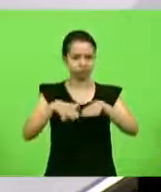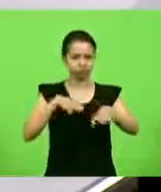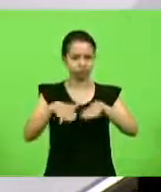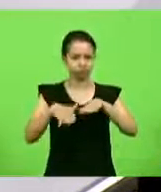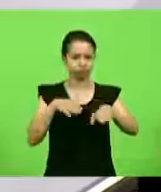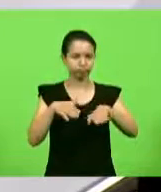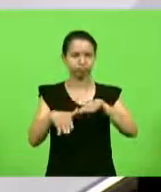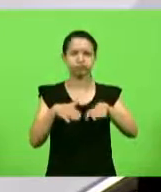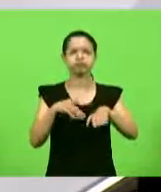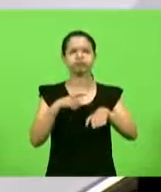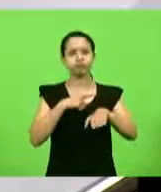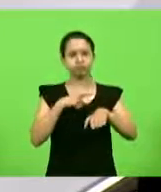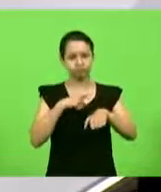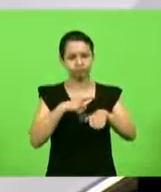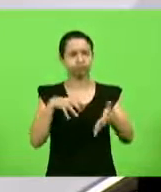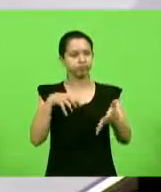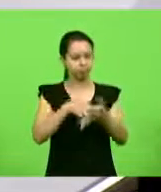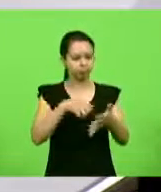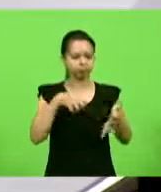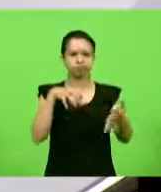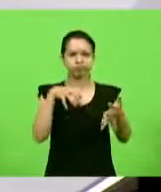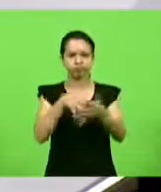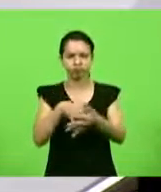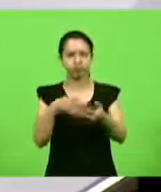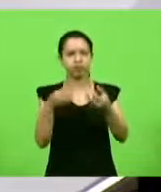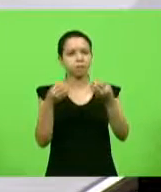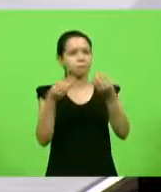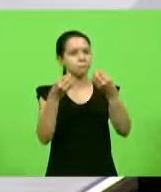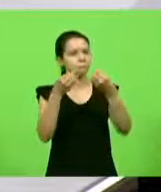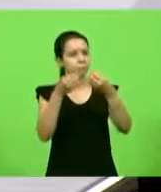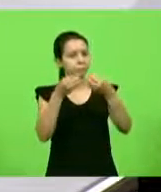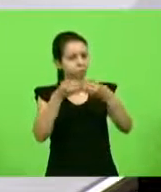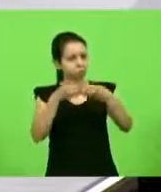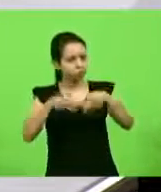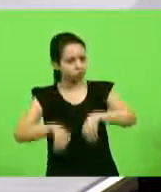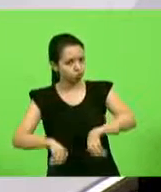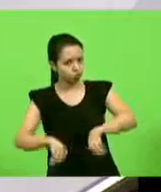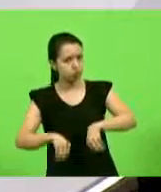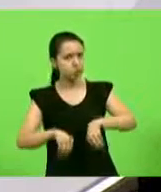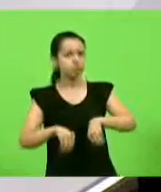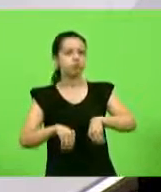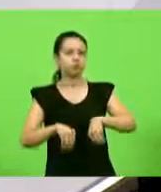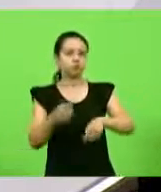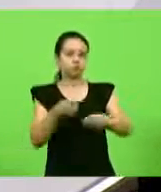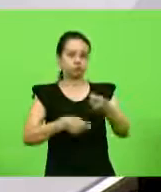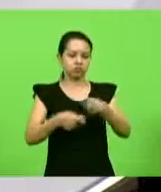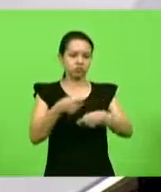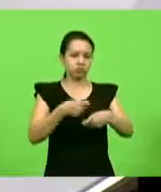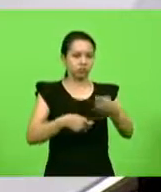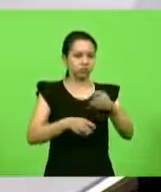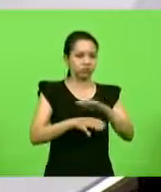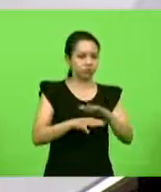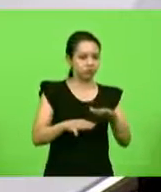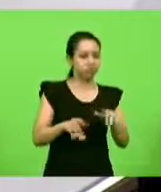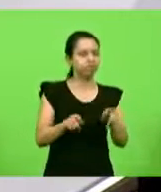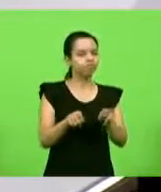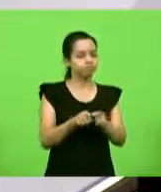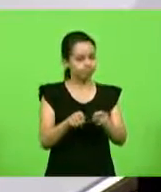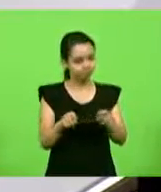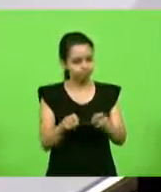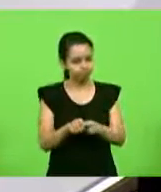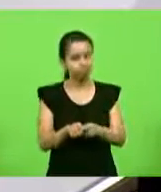congestionamentos, acidentes, prejuízos, não só à economia, mas também à própria população